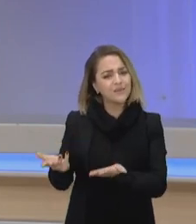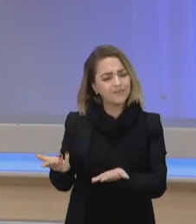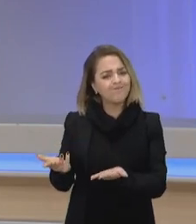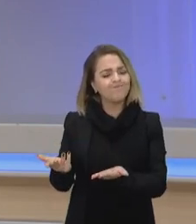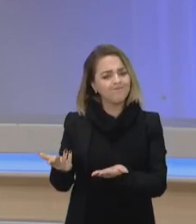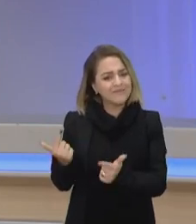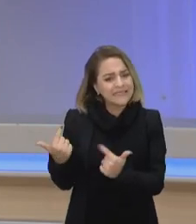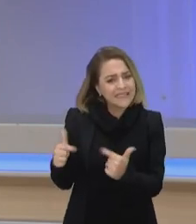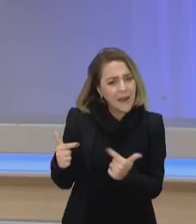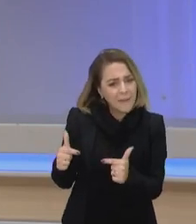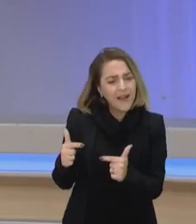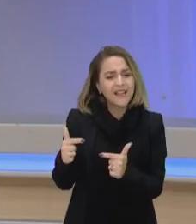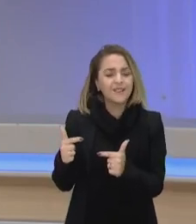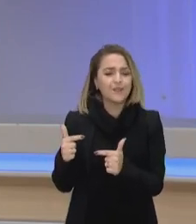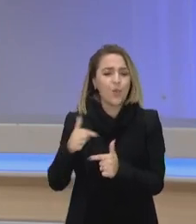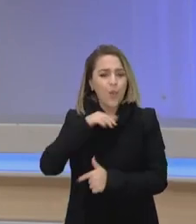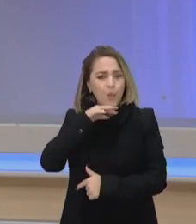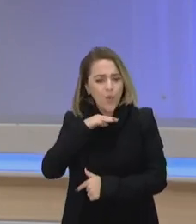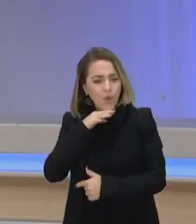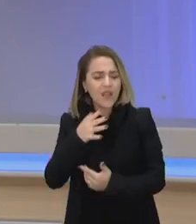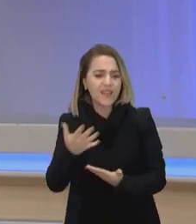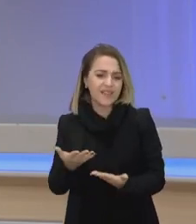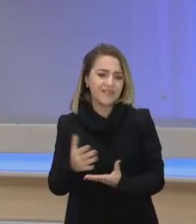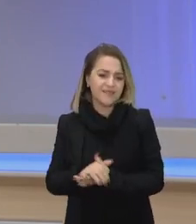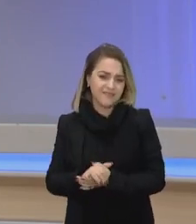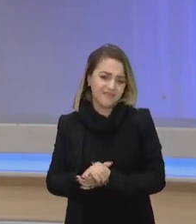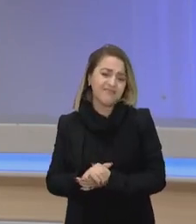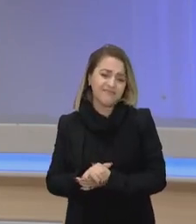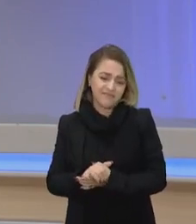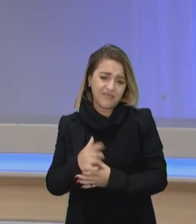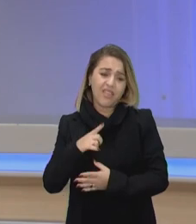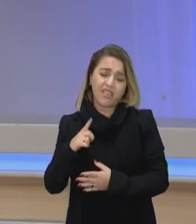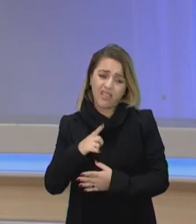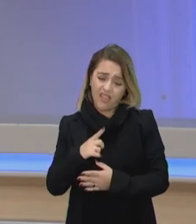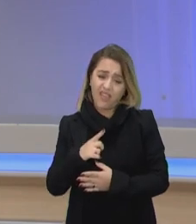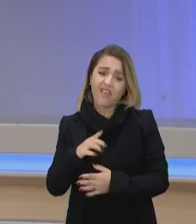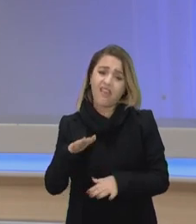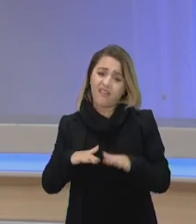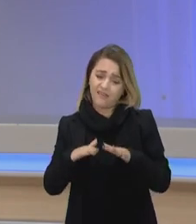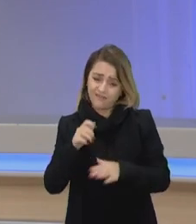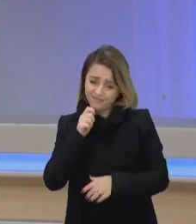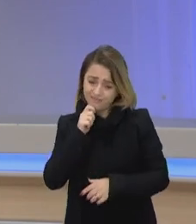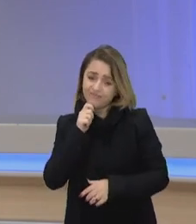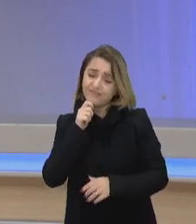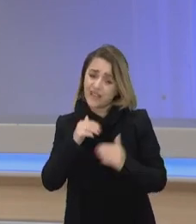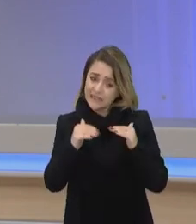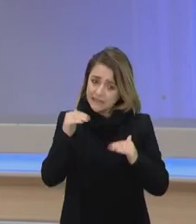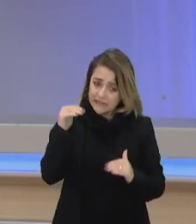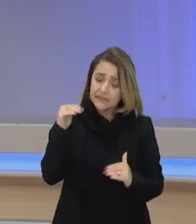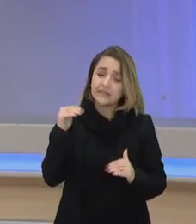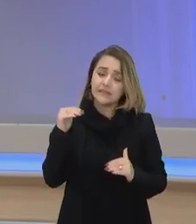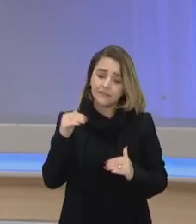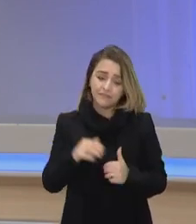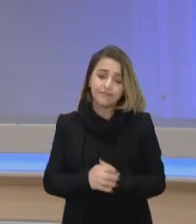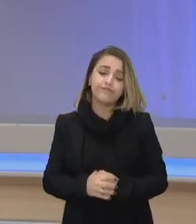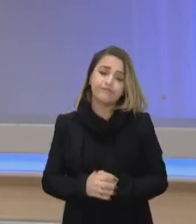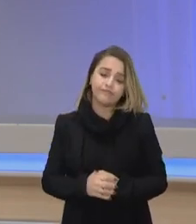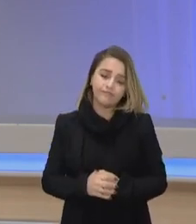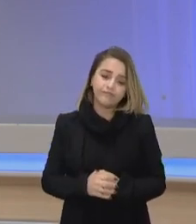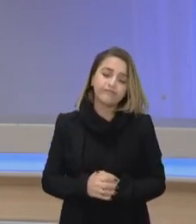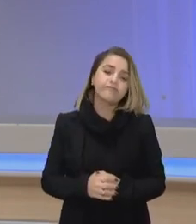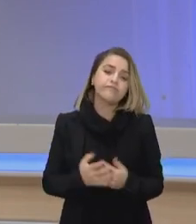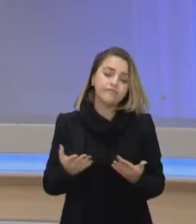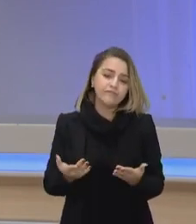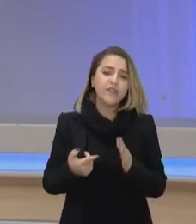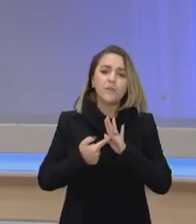elas são ainda tem uma desvantagem das pessoas pretas e pardas então pessoal é isso que significa